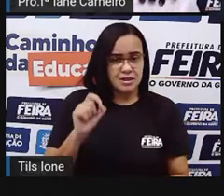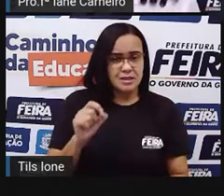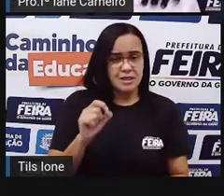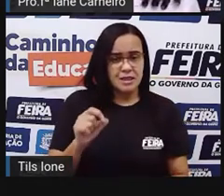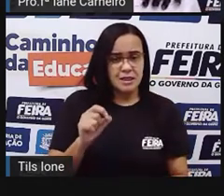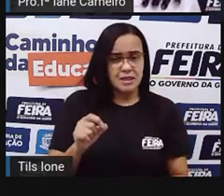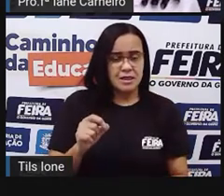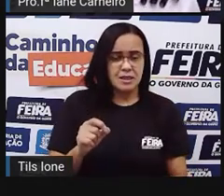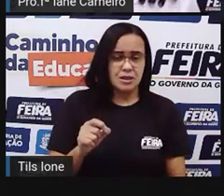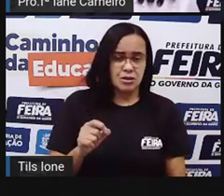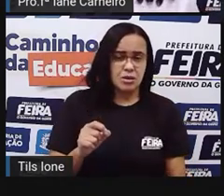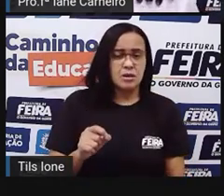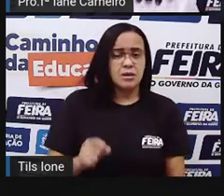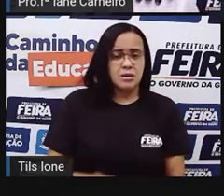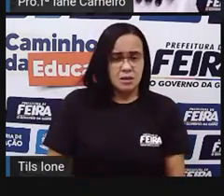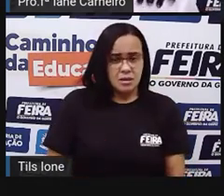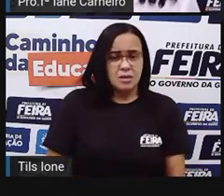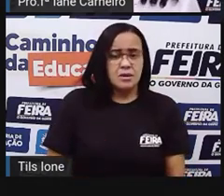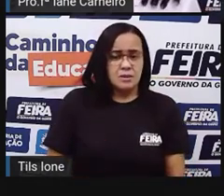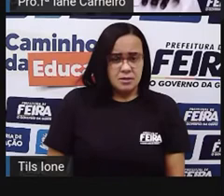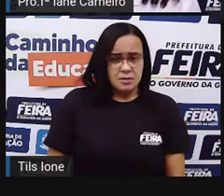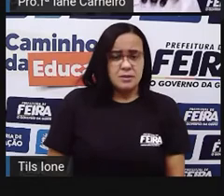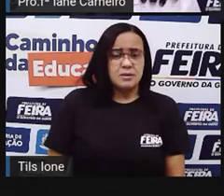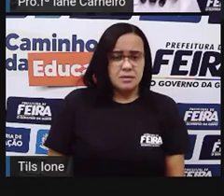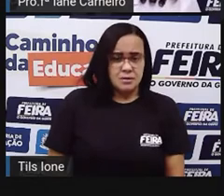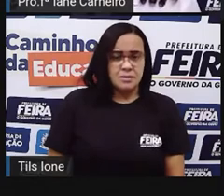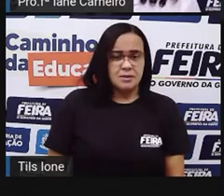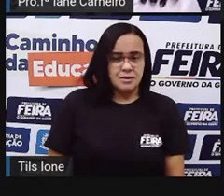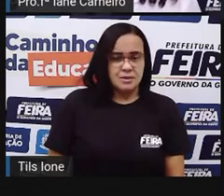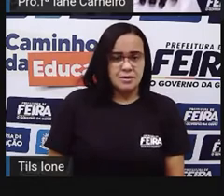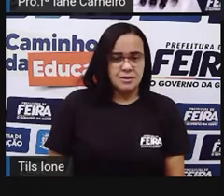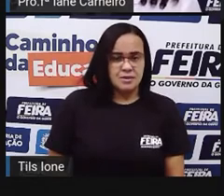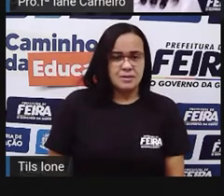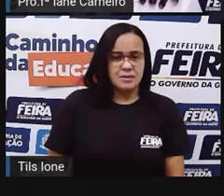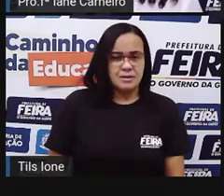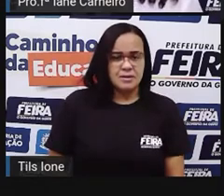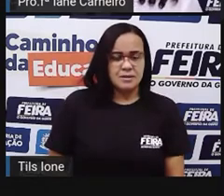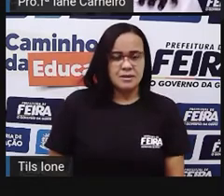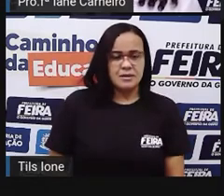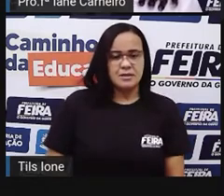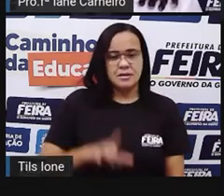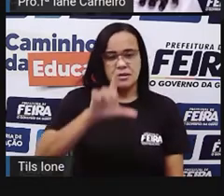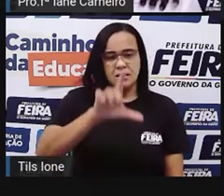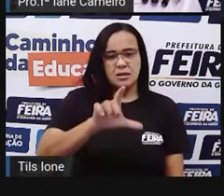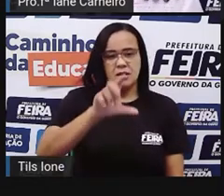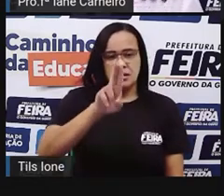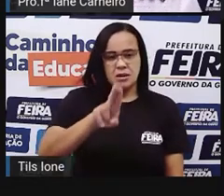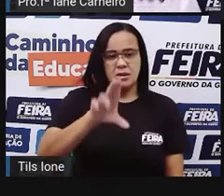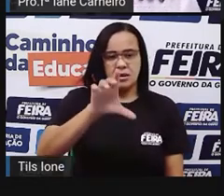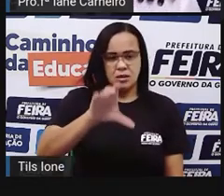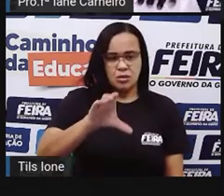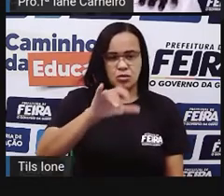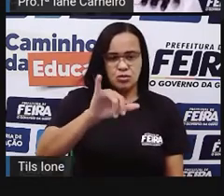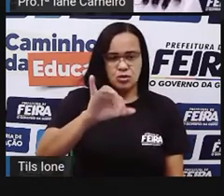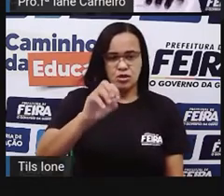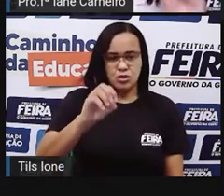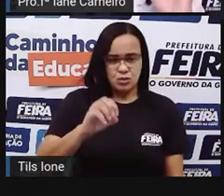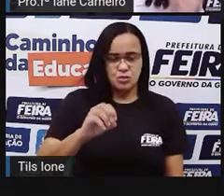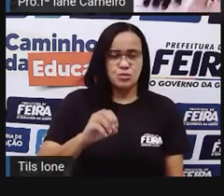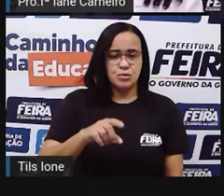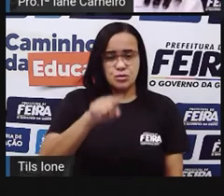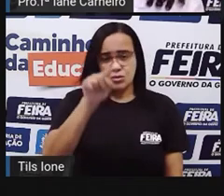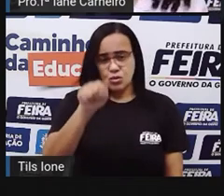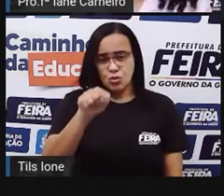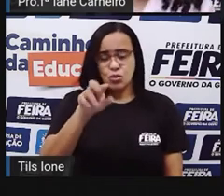está entre Fabrício e Rafael? É, a gente já descobriu que aqui, ó, é Lúcio. E o outro aqui, Rafael. A gente já